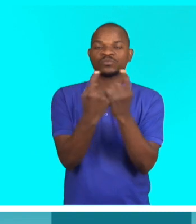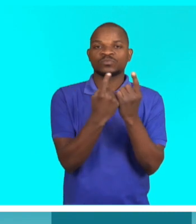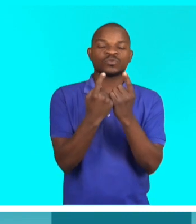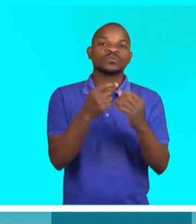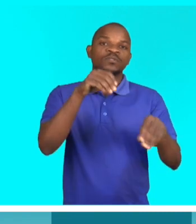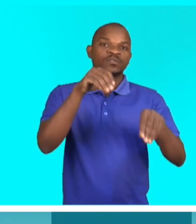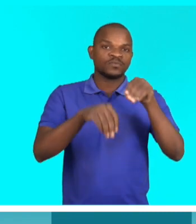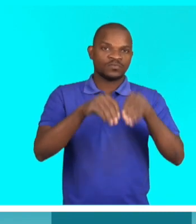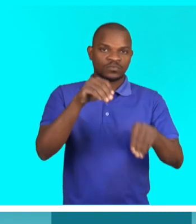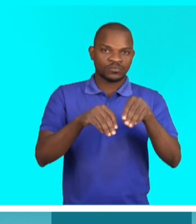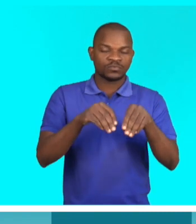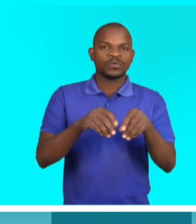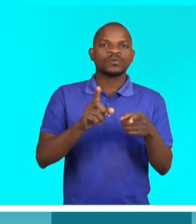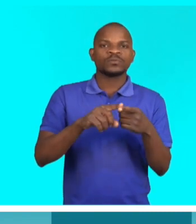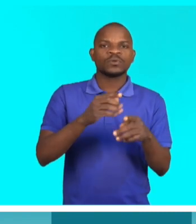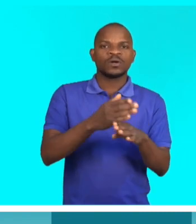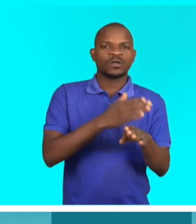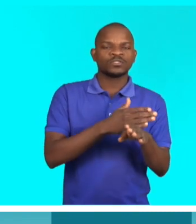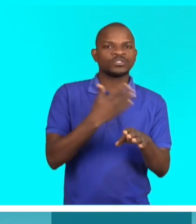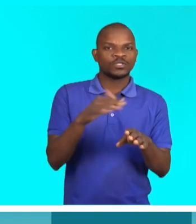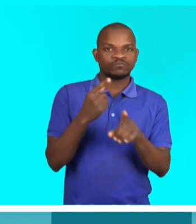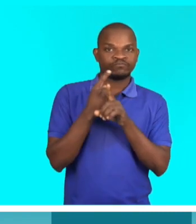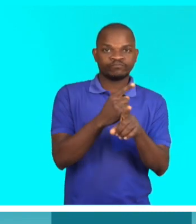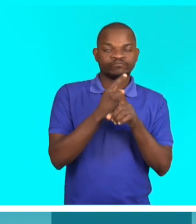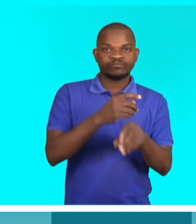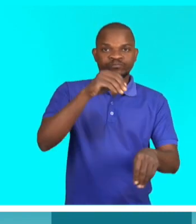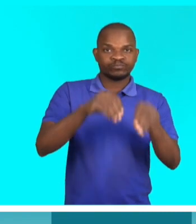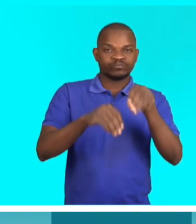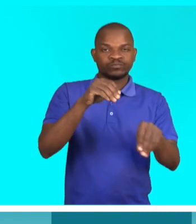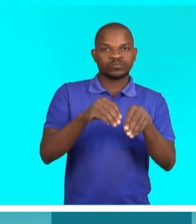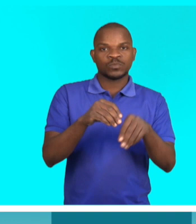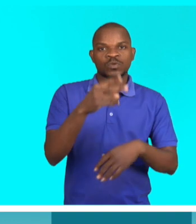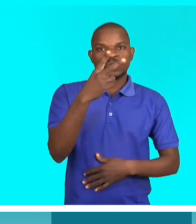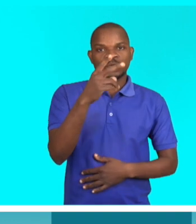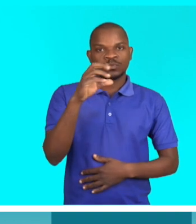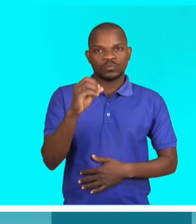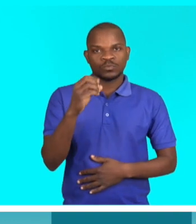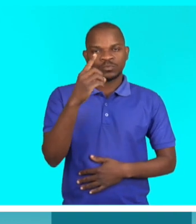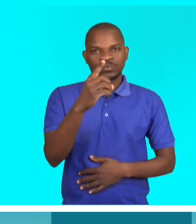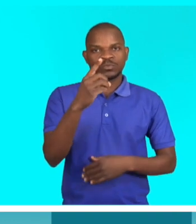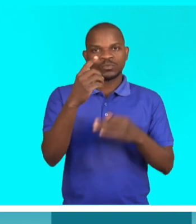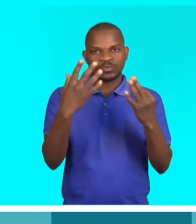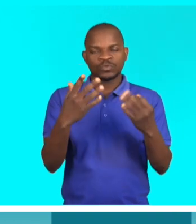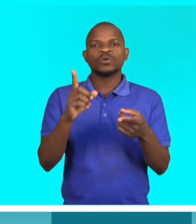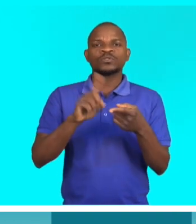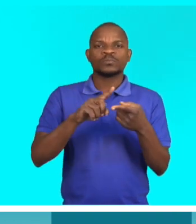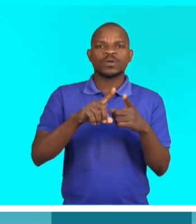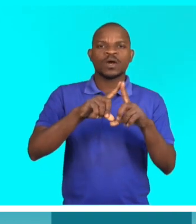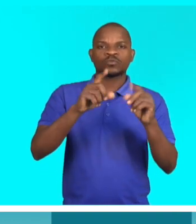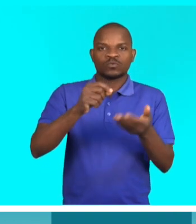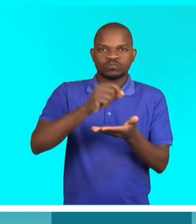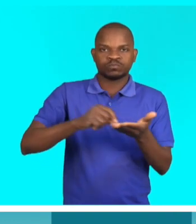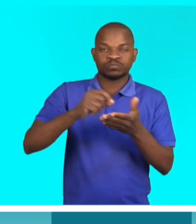eleitorais. Nós participamos nas eleições autárquicas de 2018, assim como no recenseamento eleitoral,